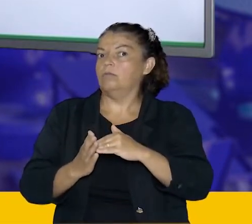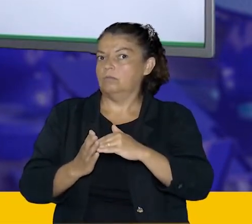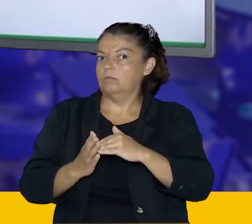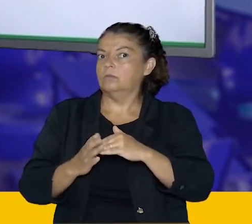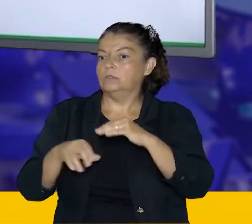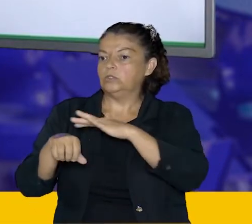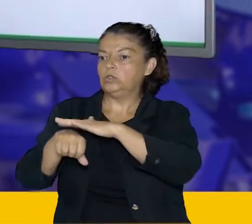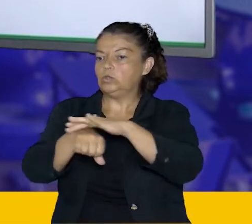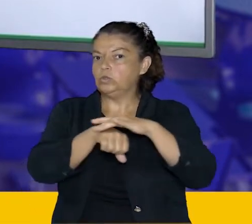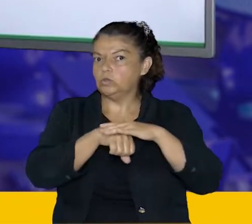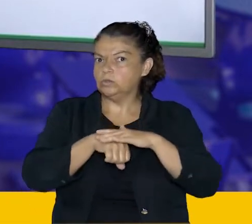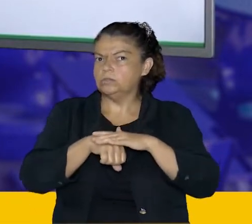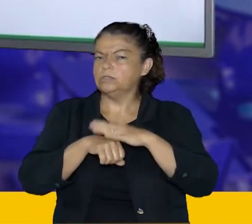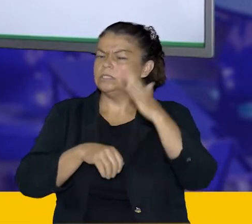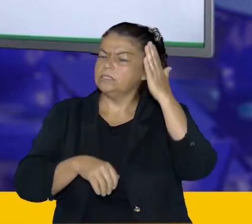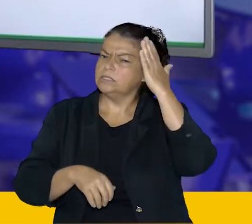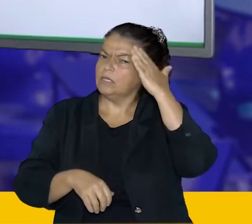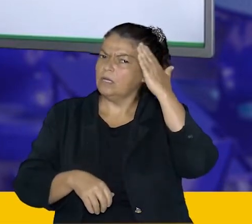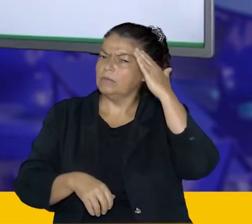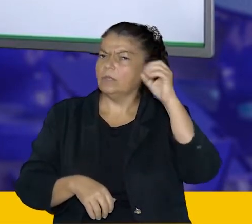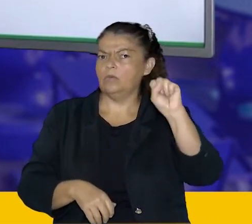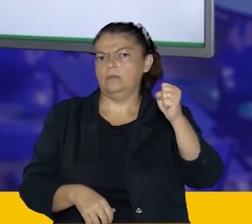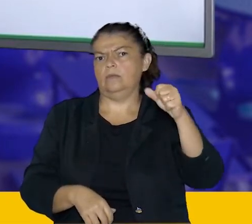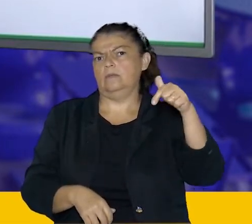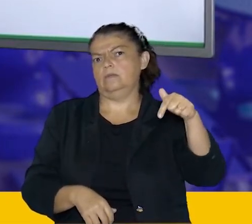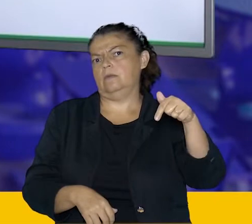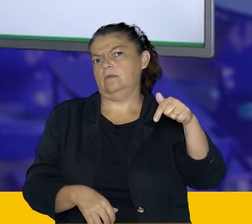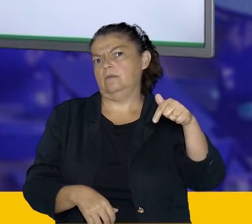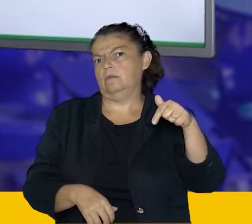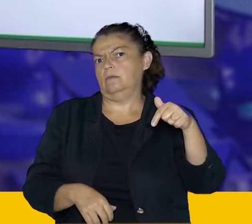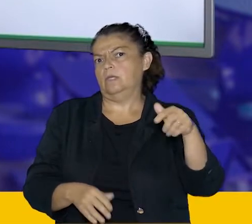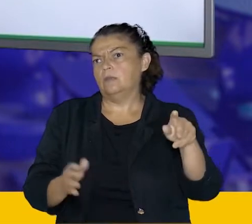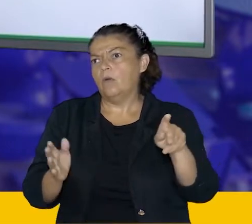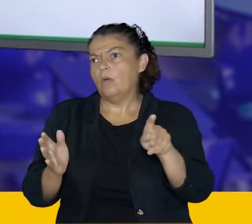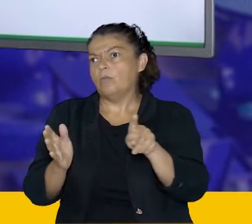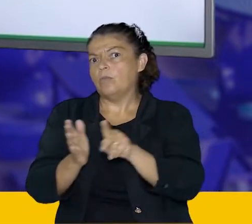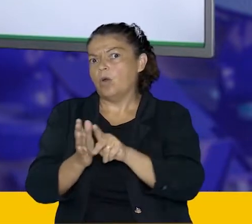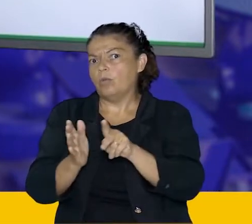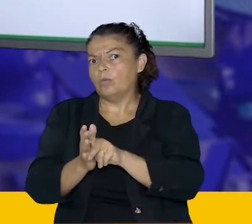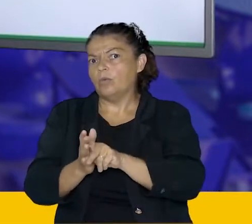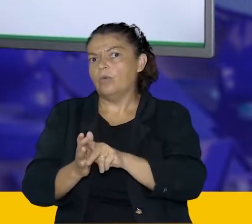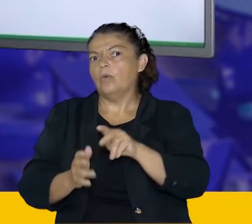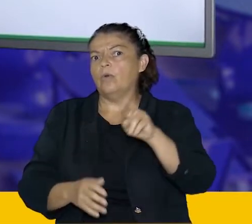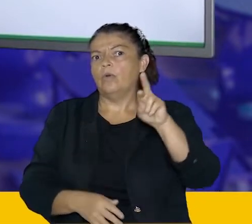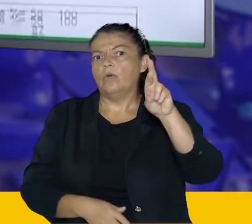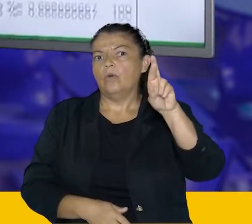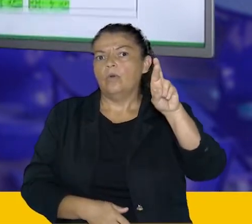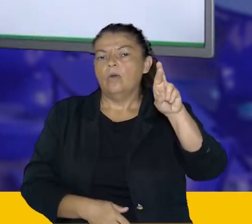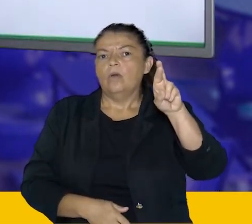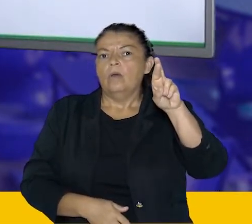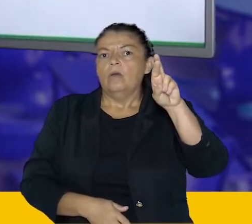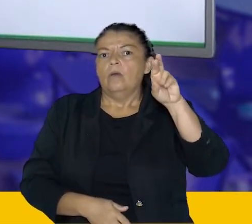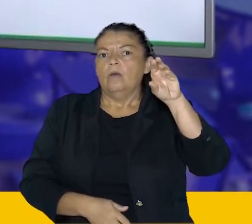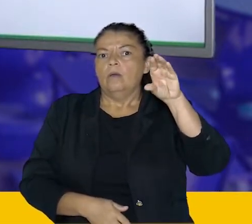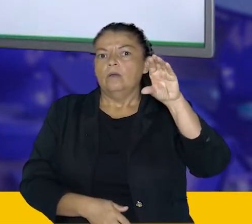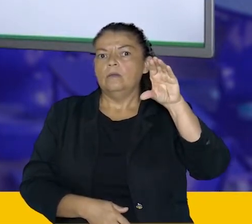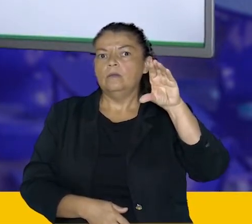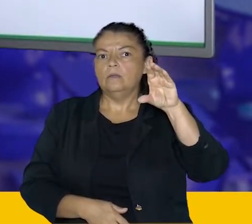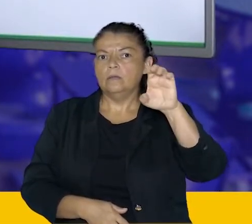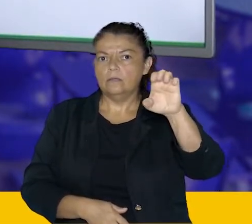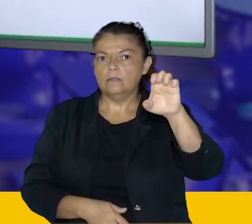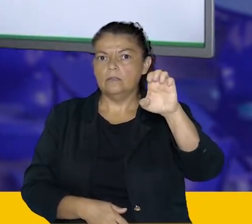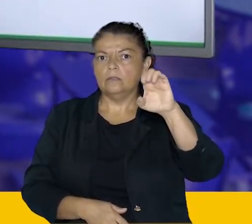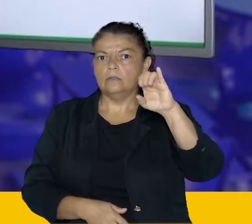nós já vimos que são 87. E em Recife eram 58. Então vamos lá. Aquela mesma